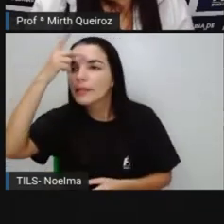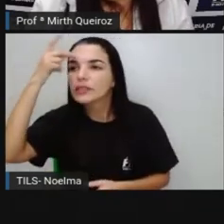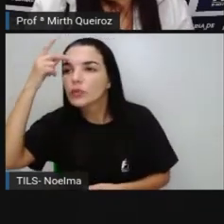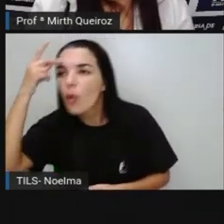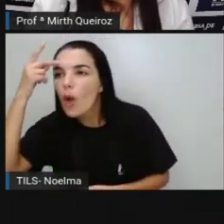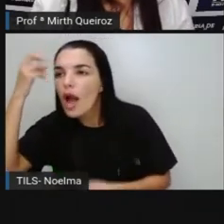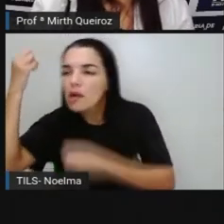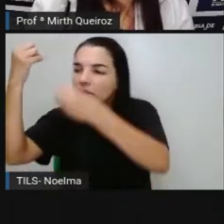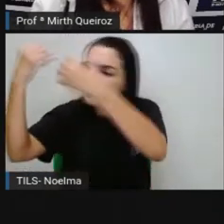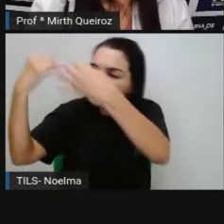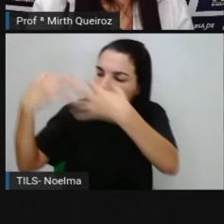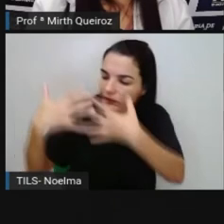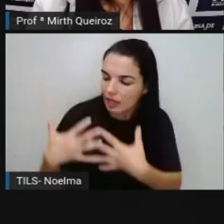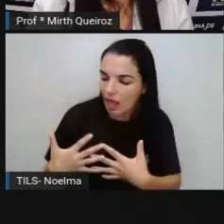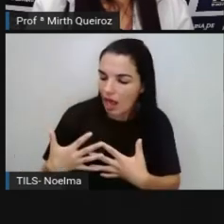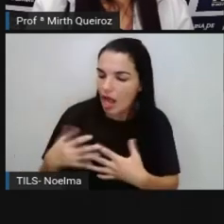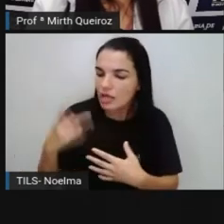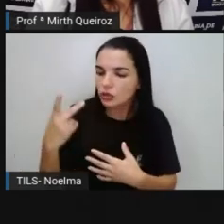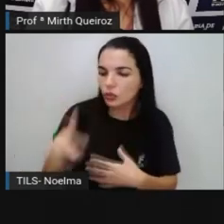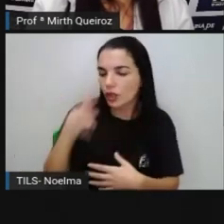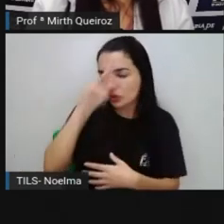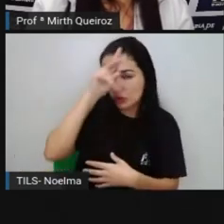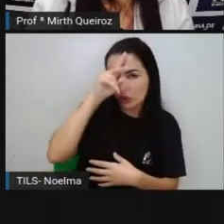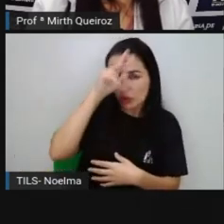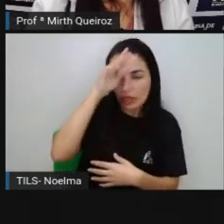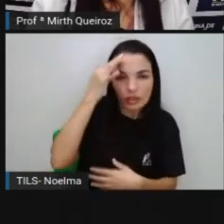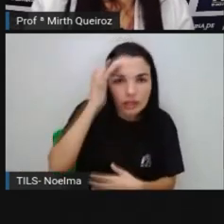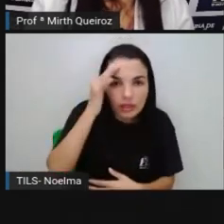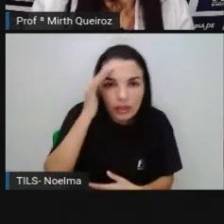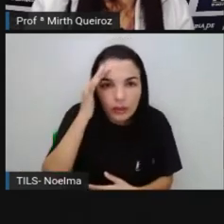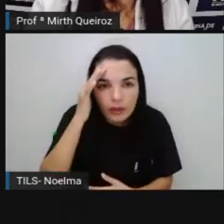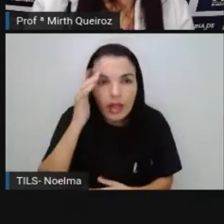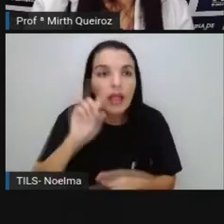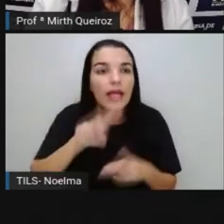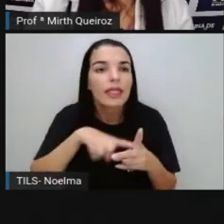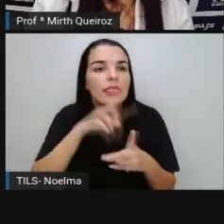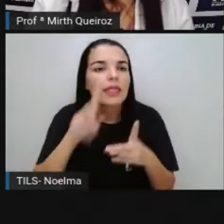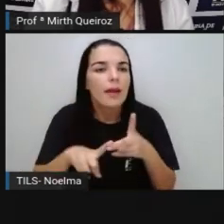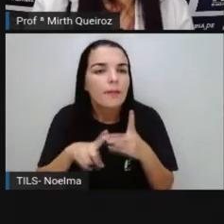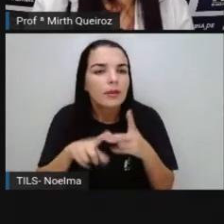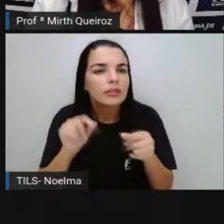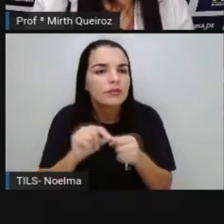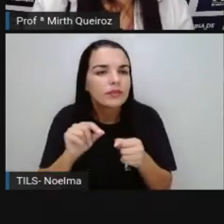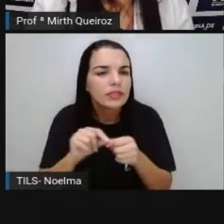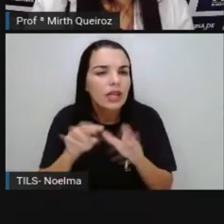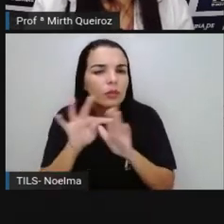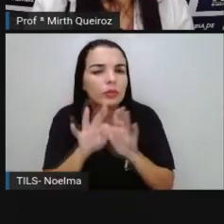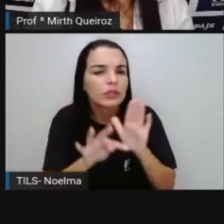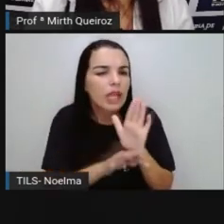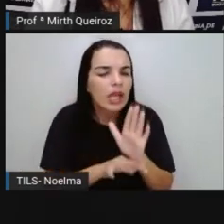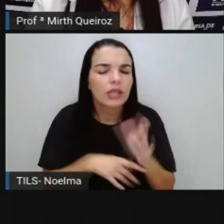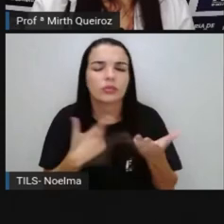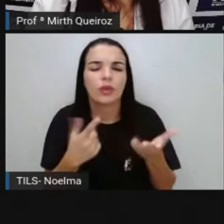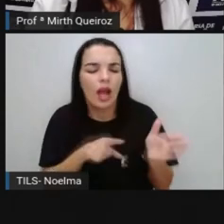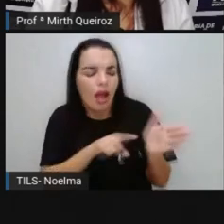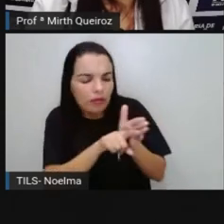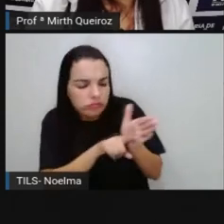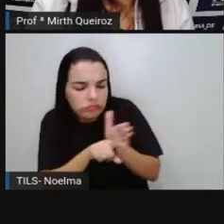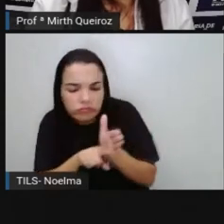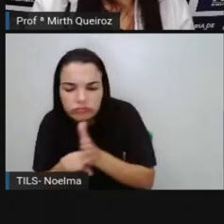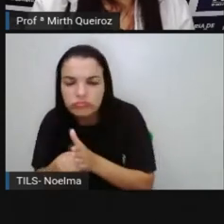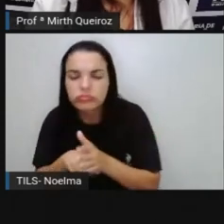contando a história de vocês, certo? Depois que vocês fizerem o texto aí, analisar a